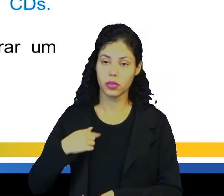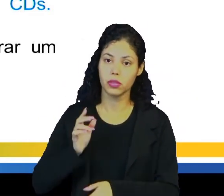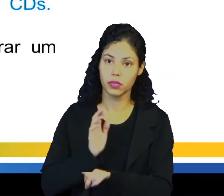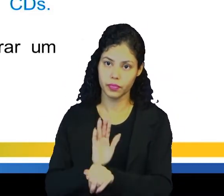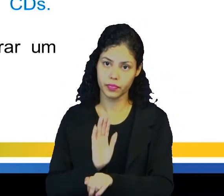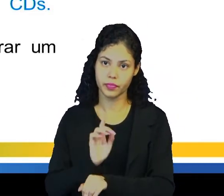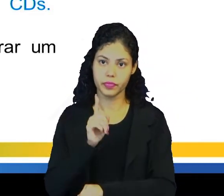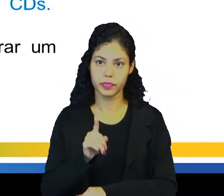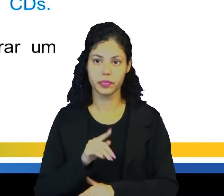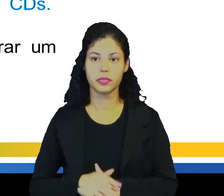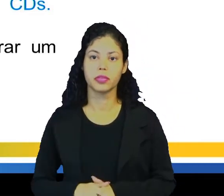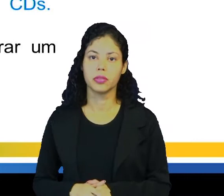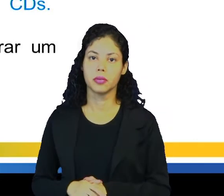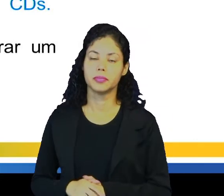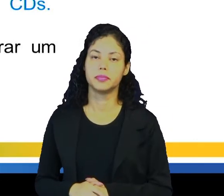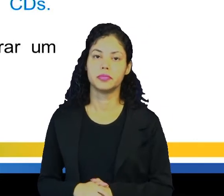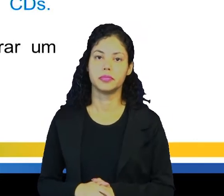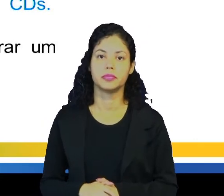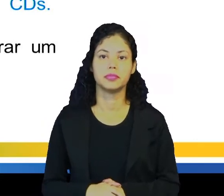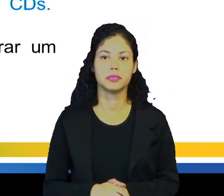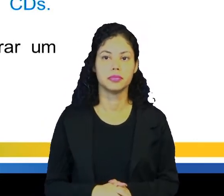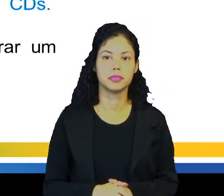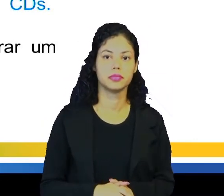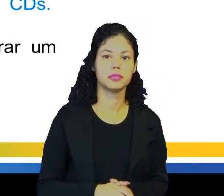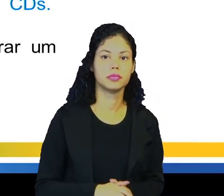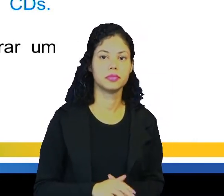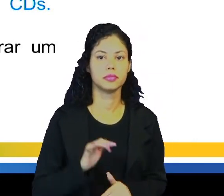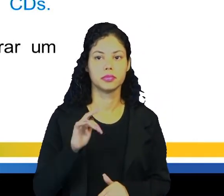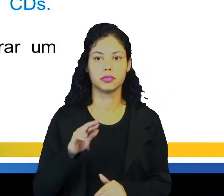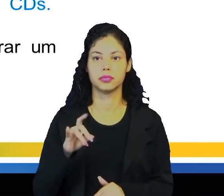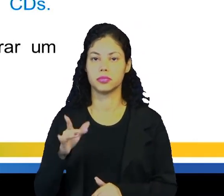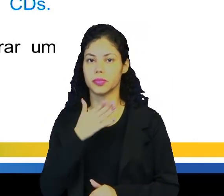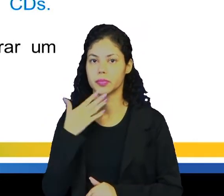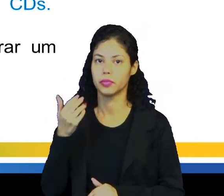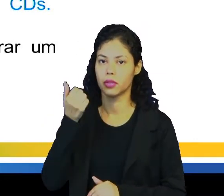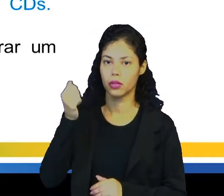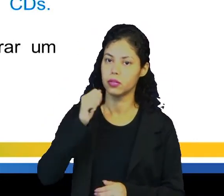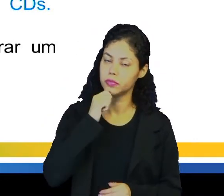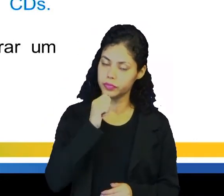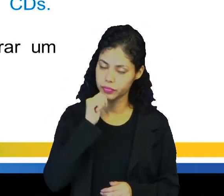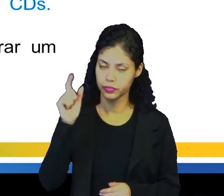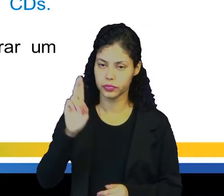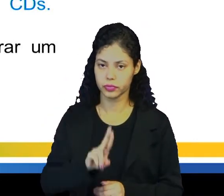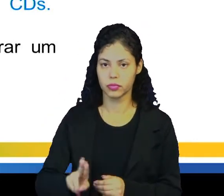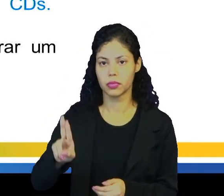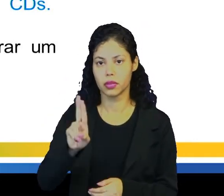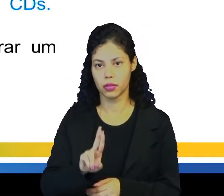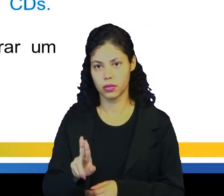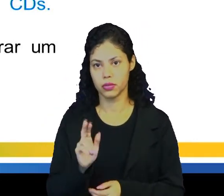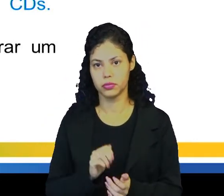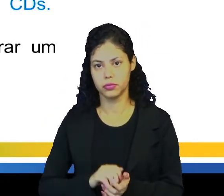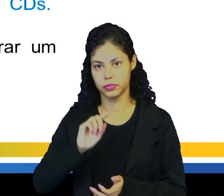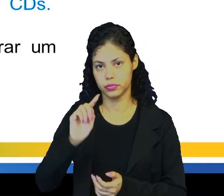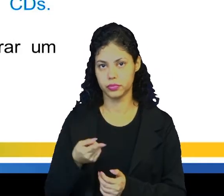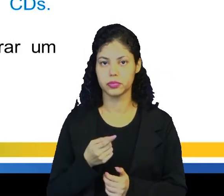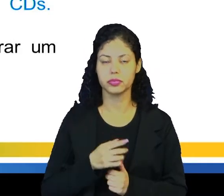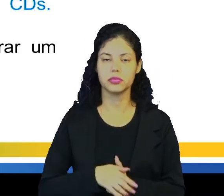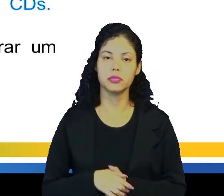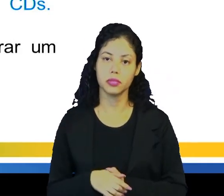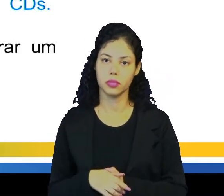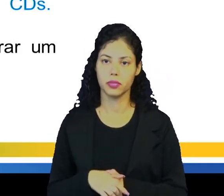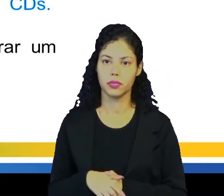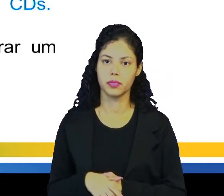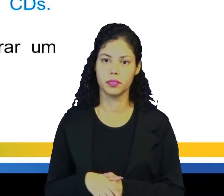Então, né, para dar uma ênfase aí no que ela falou, nós vamos utilizar a vírgula, né,